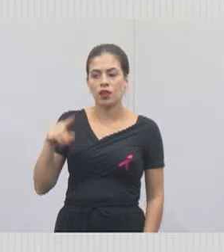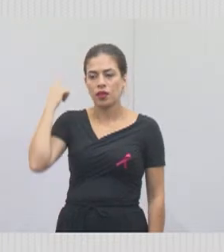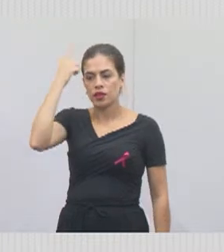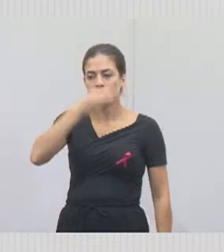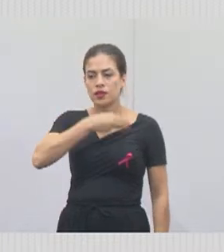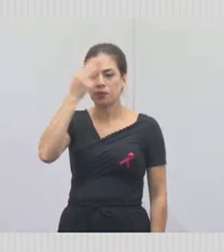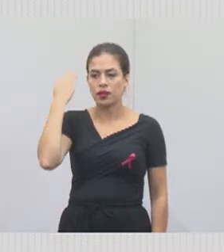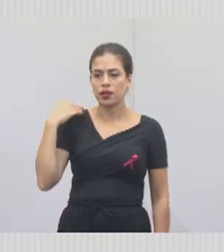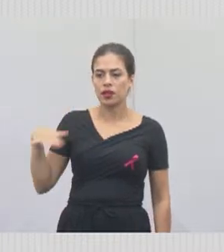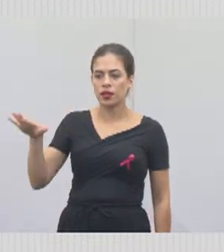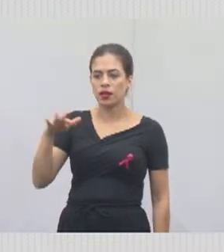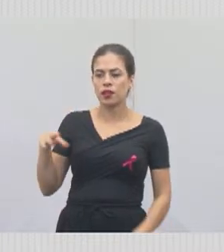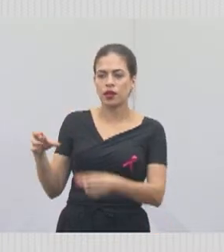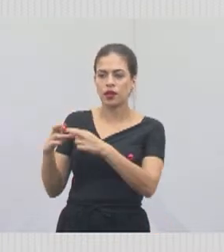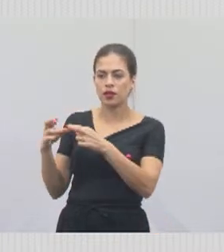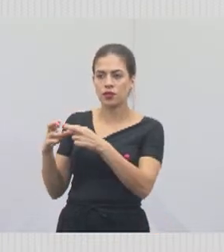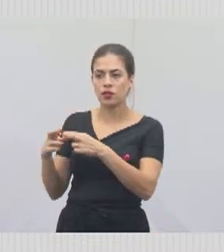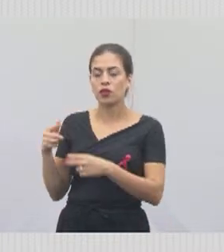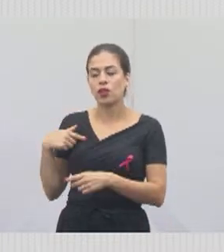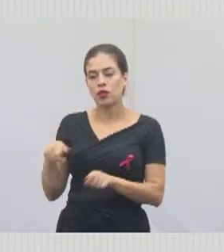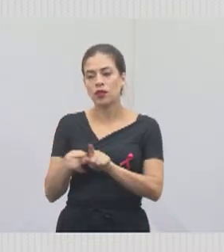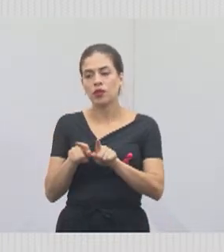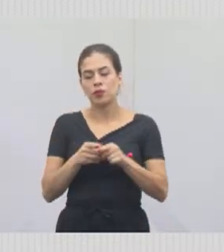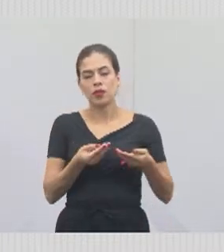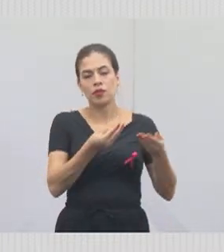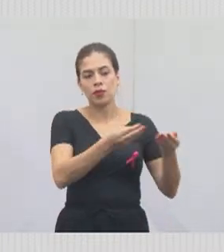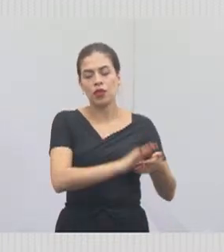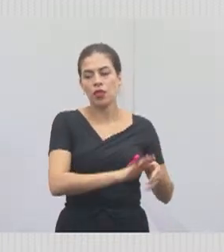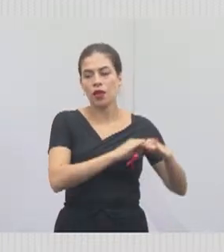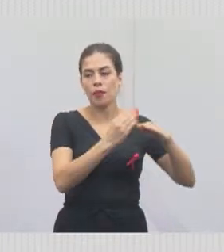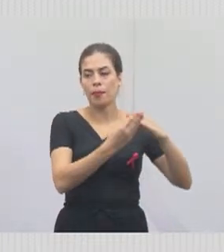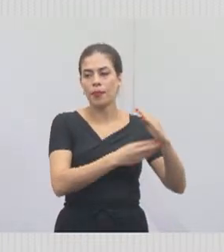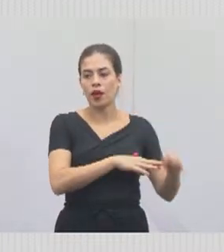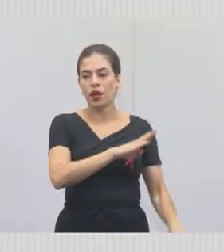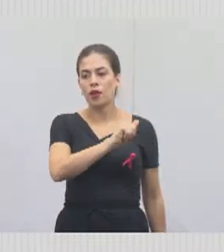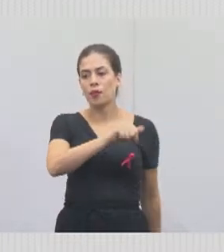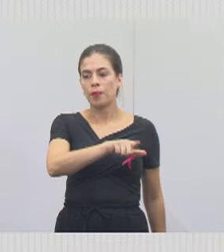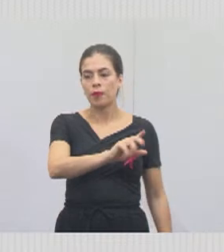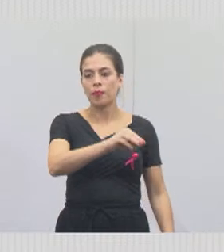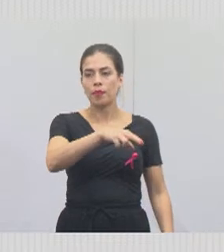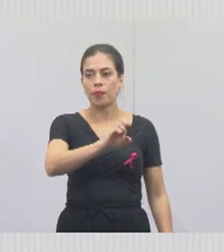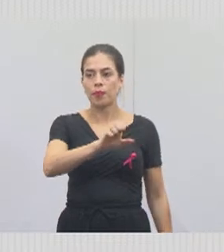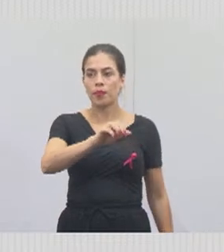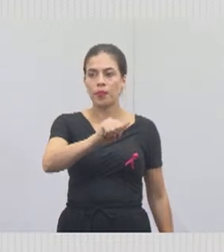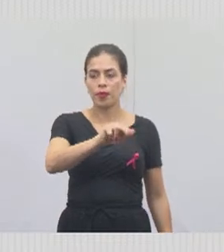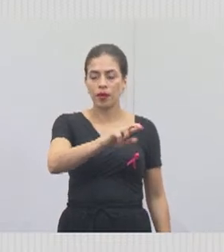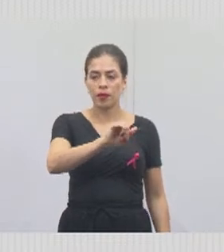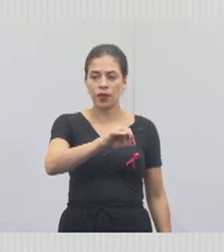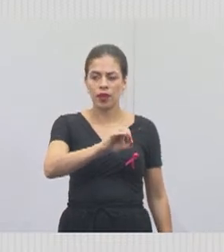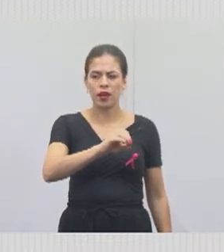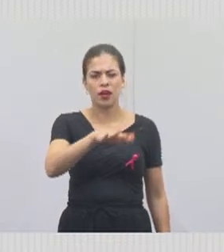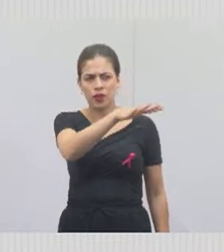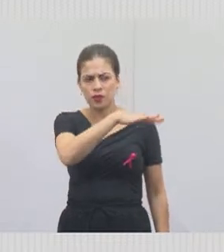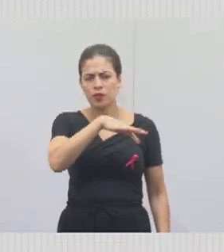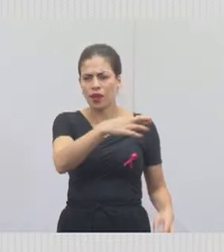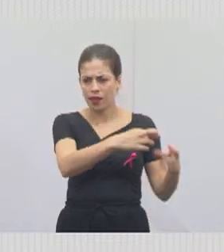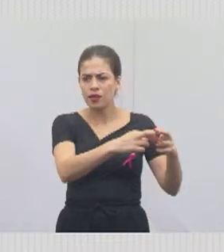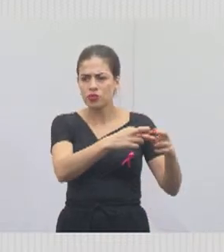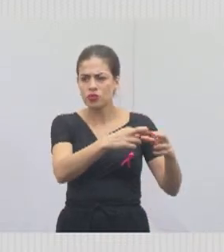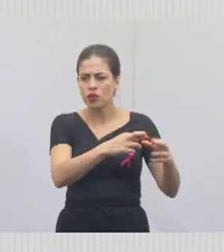E eu também estarei contemplando ali o pessoal ali do Balneário, Cidade Jardim, os bairros lindeiros ali. Então,